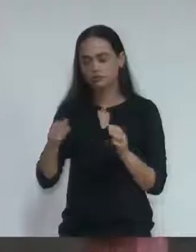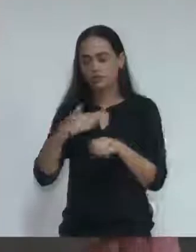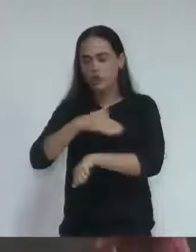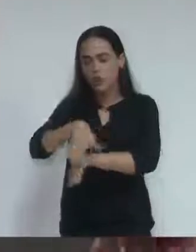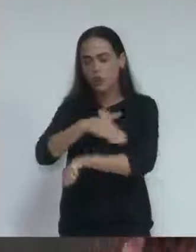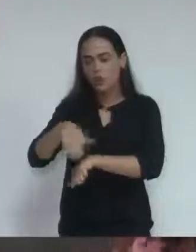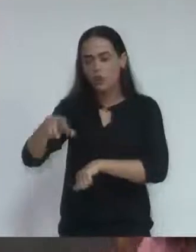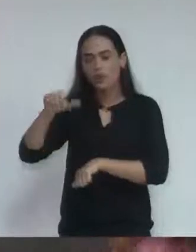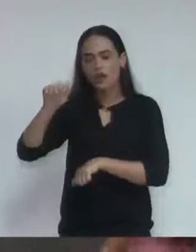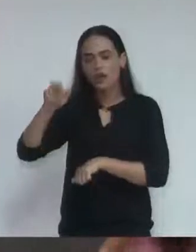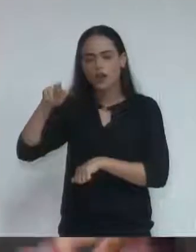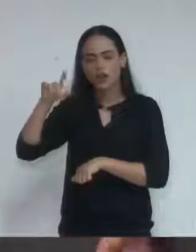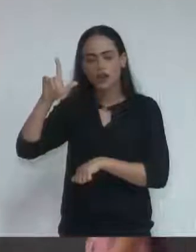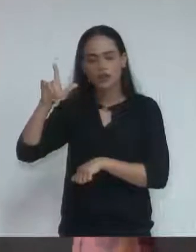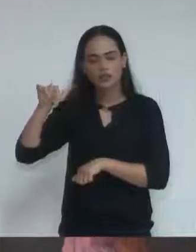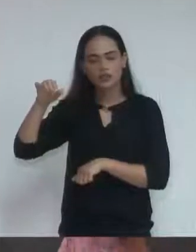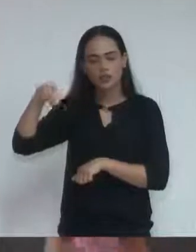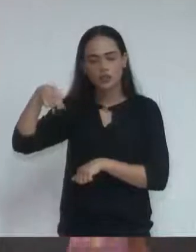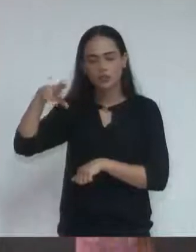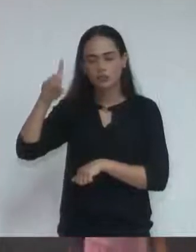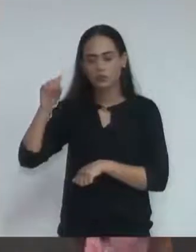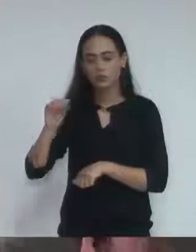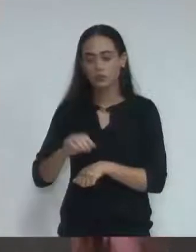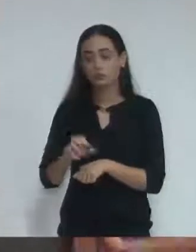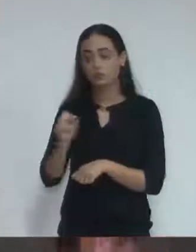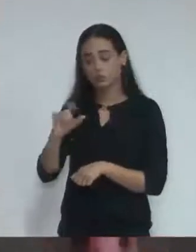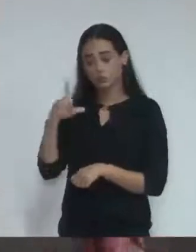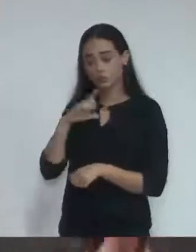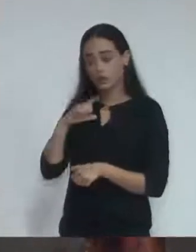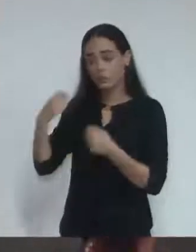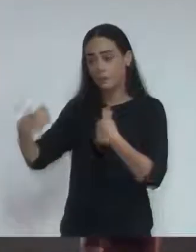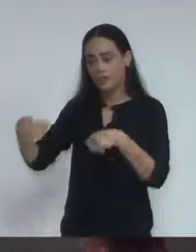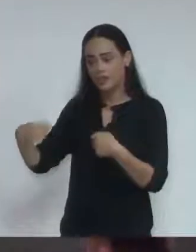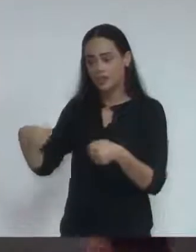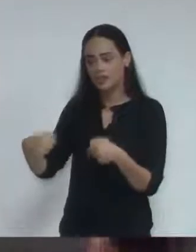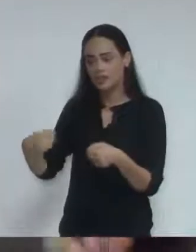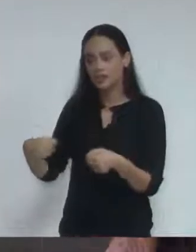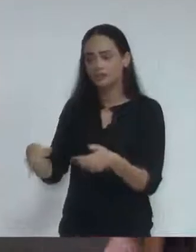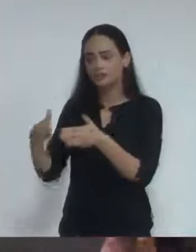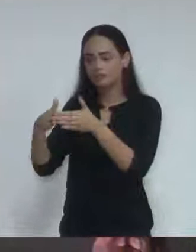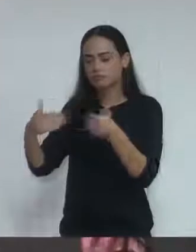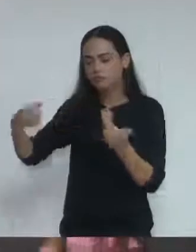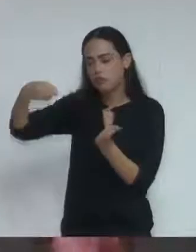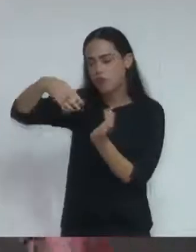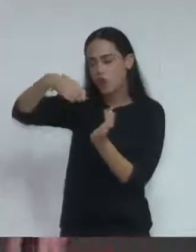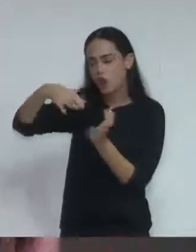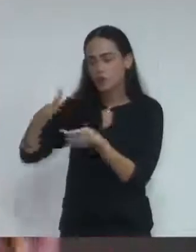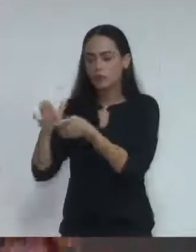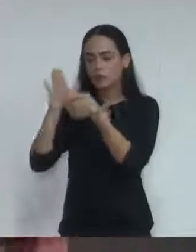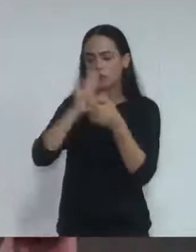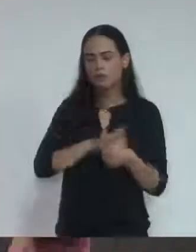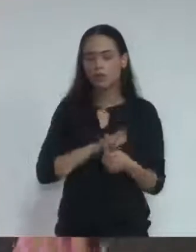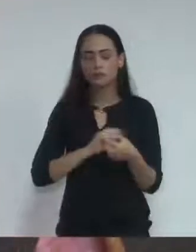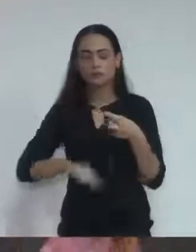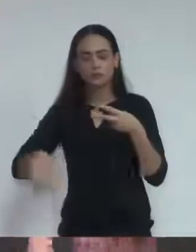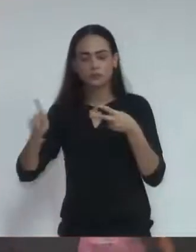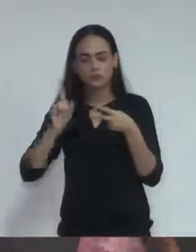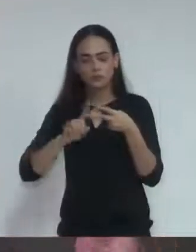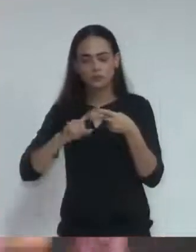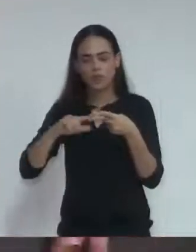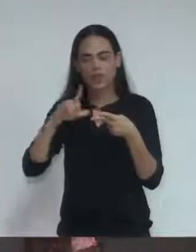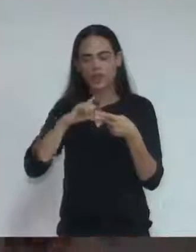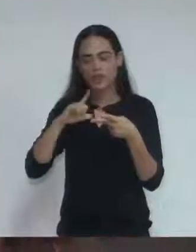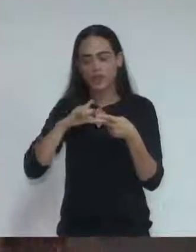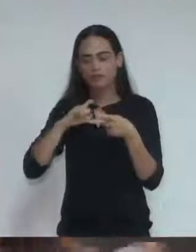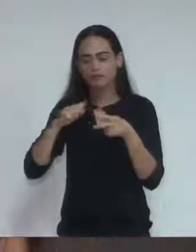Roquebrisque? Se sim, enviar cópia do projeto. 2. Existe algum projeto para a construção de uma faixa adicional na